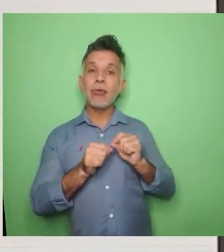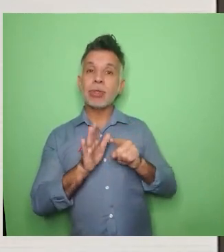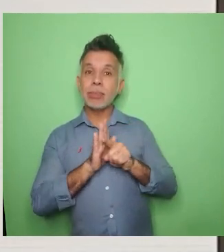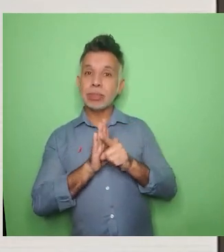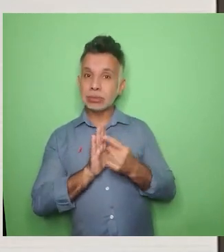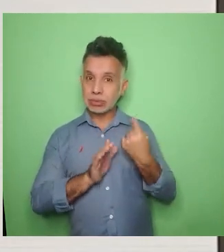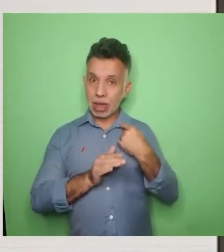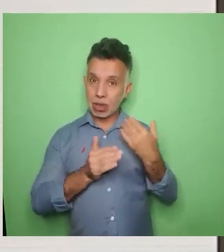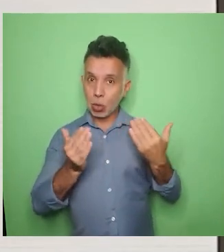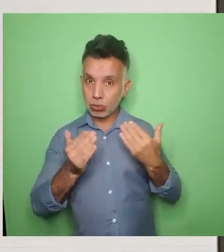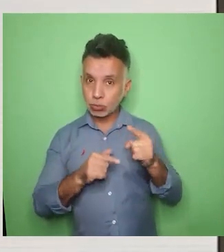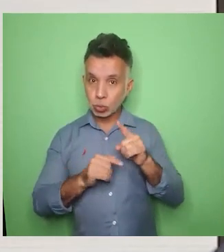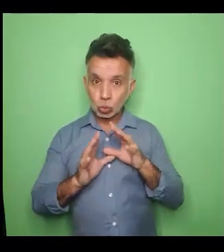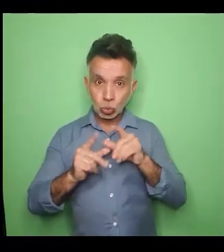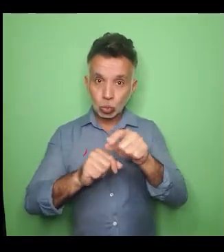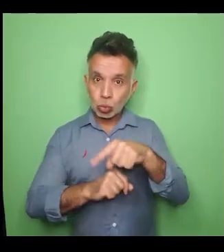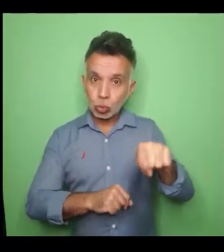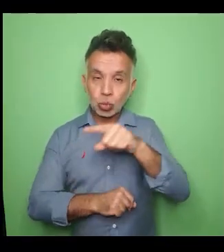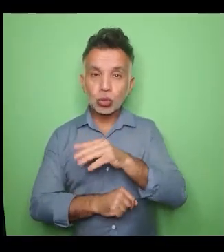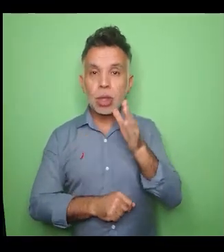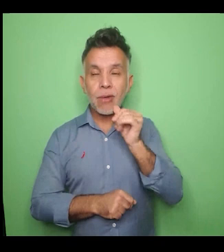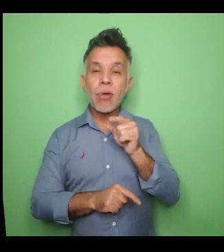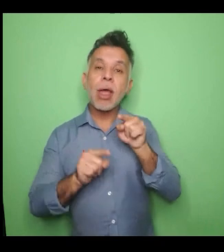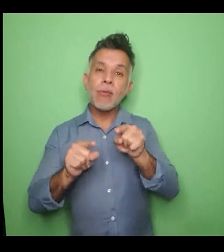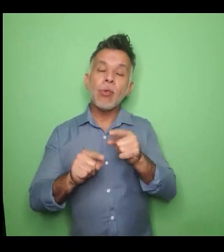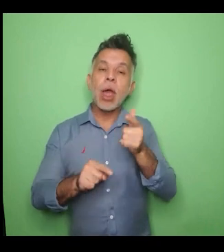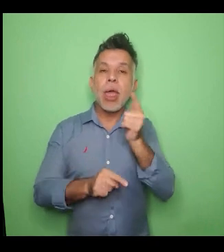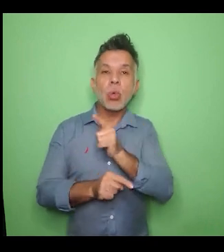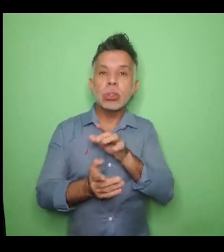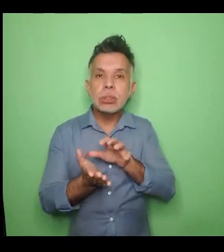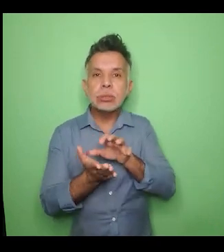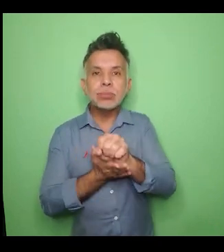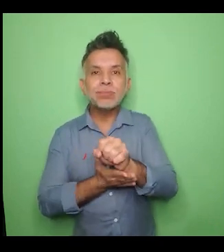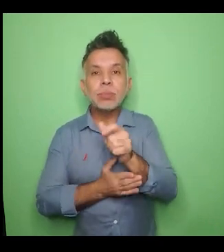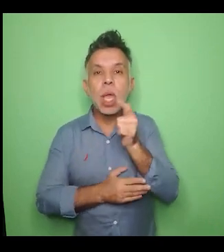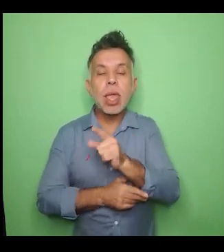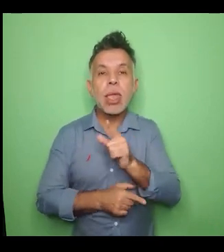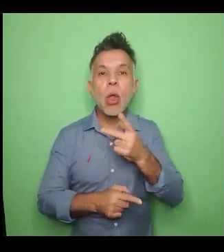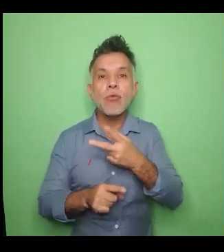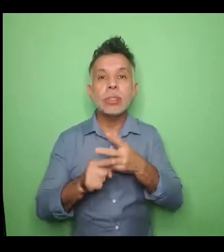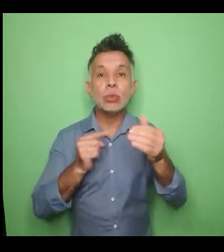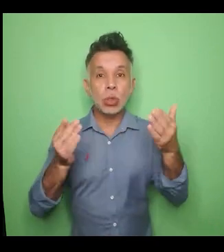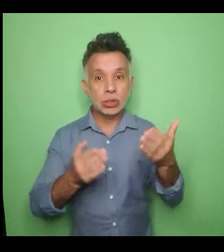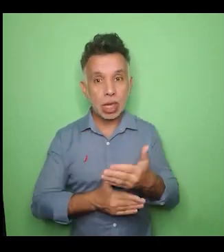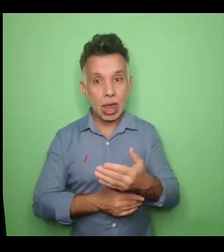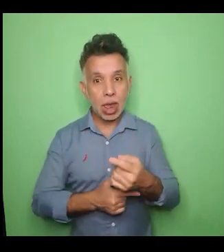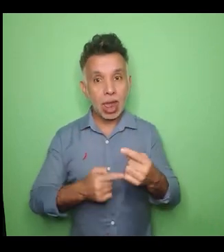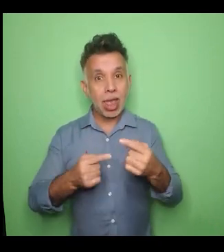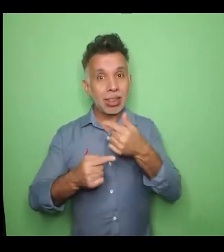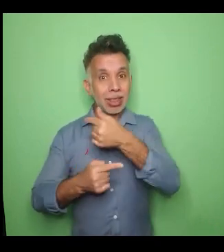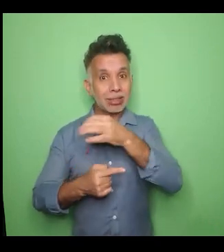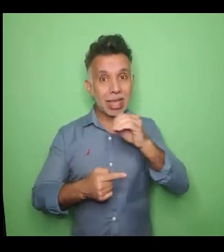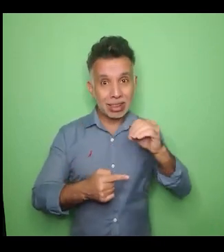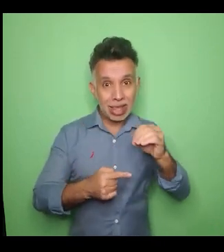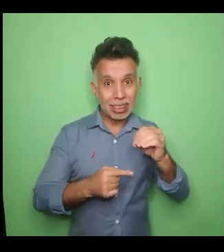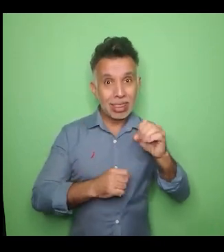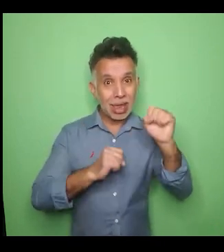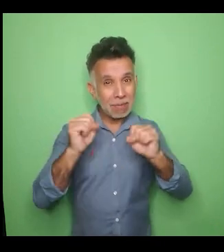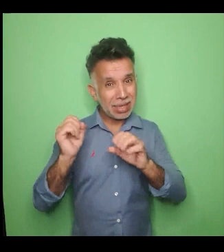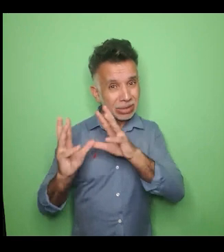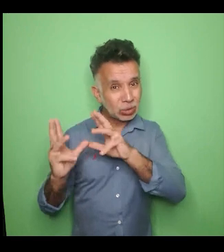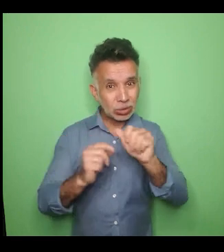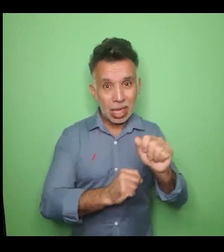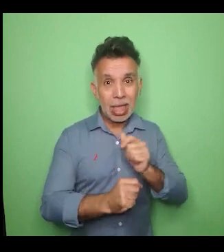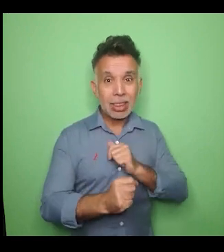aos vencedores de hoje. Das 70 empresas, temos 35 de grande porte, que empregam mil ou